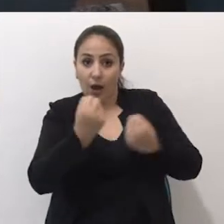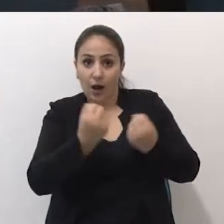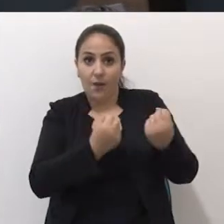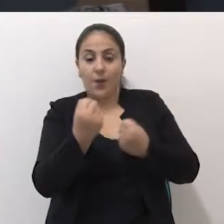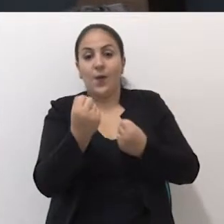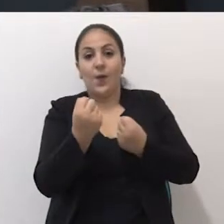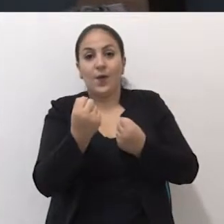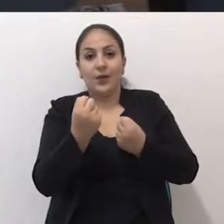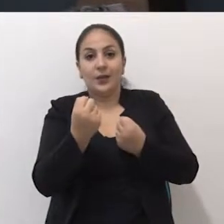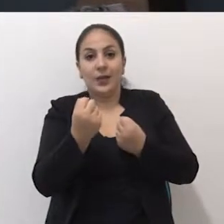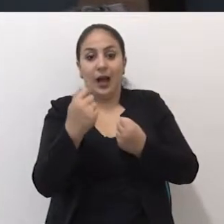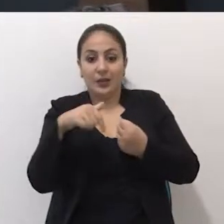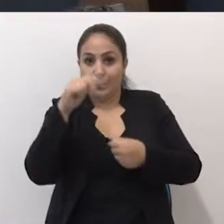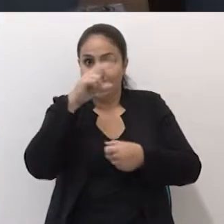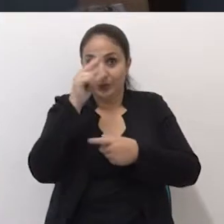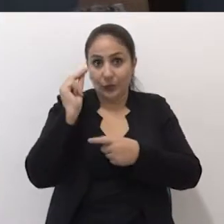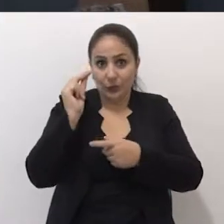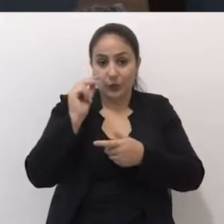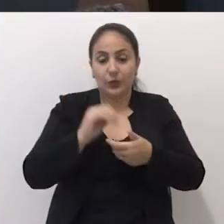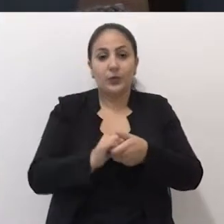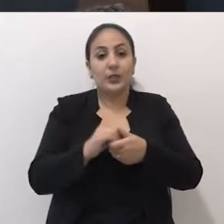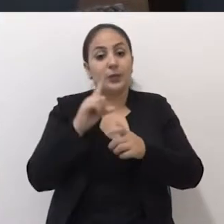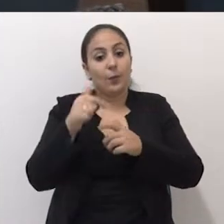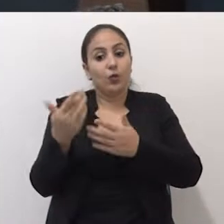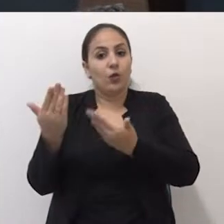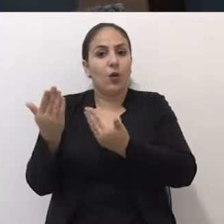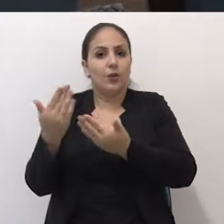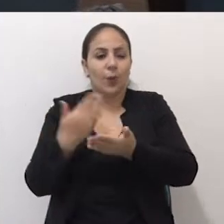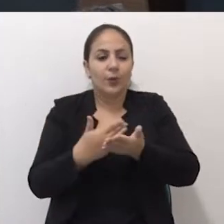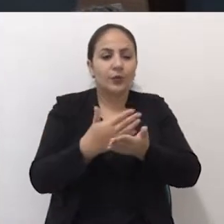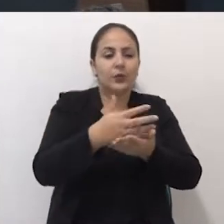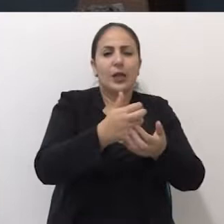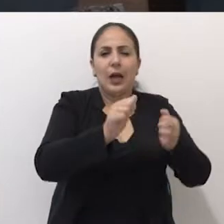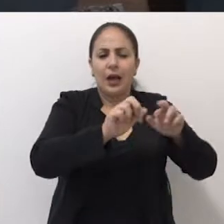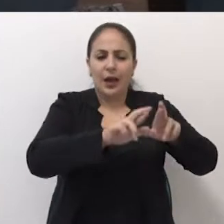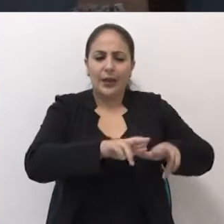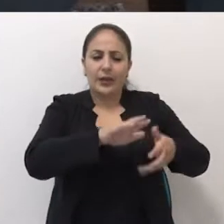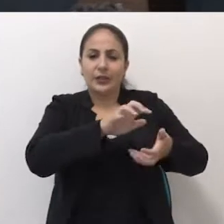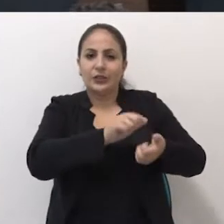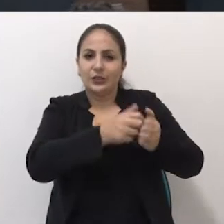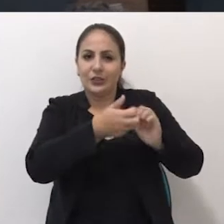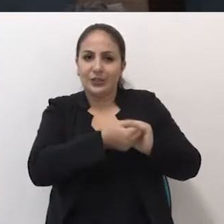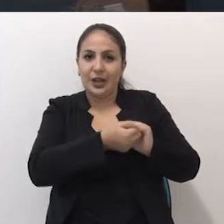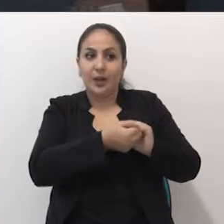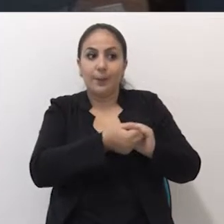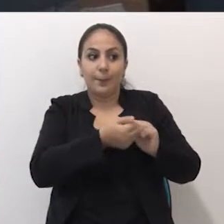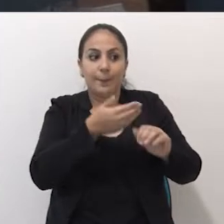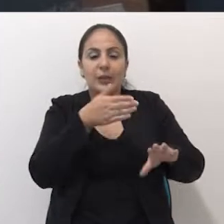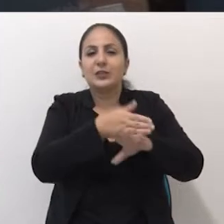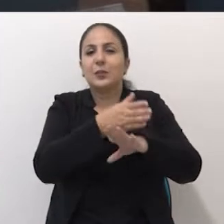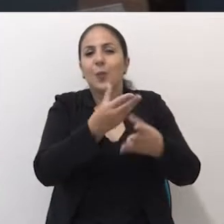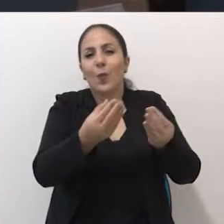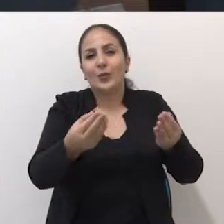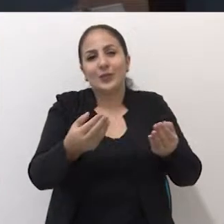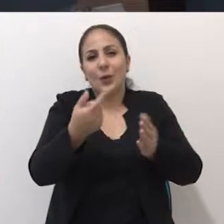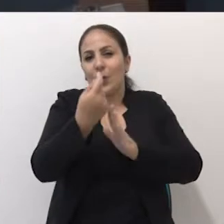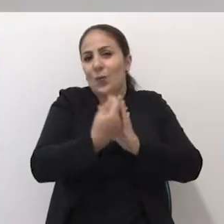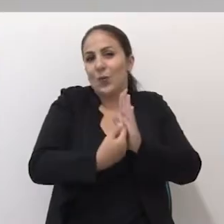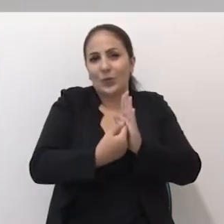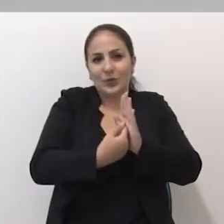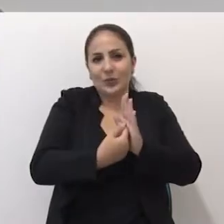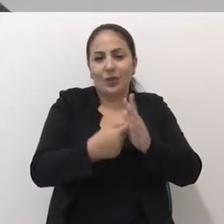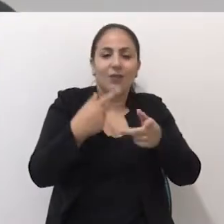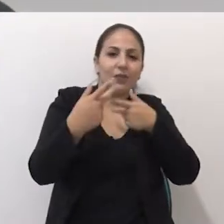da prefeitura, e na adolescência passou para o meio artístico, onde participou de vários concursos de trovas.